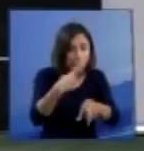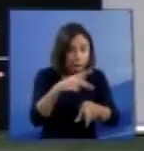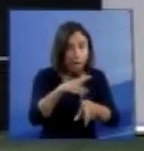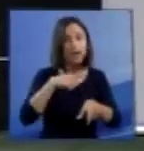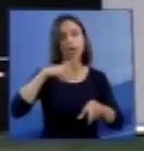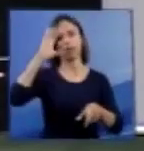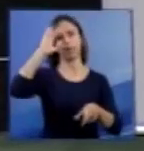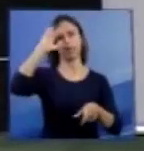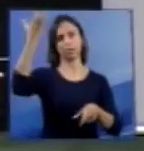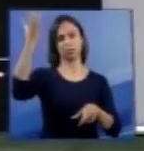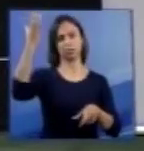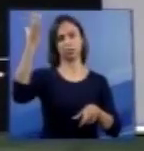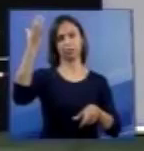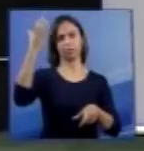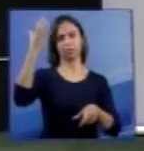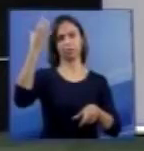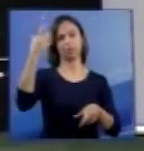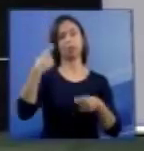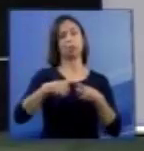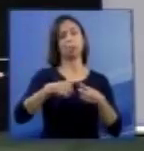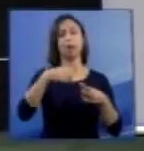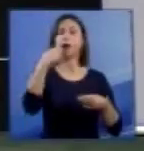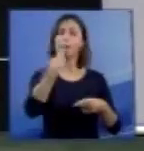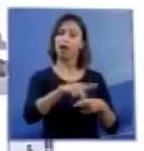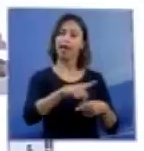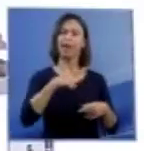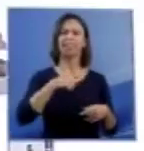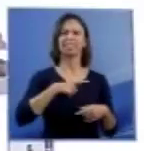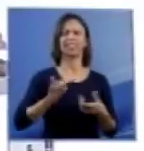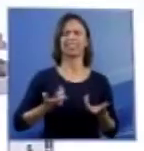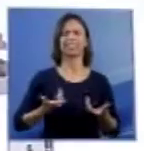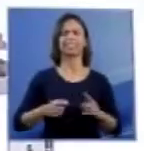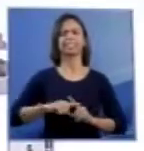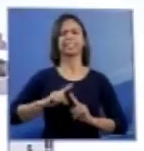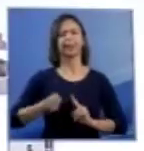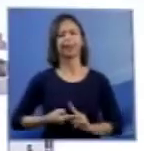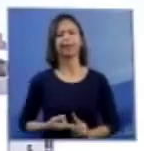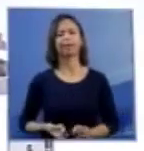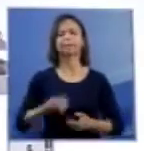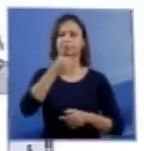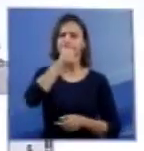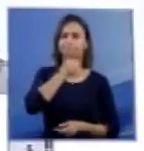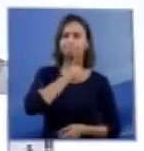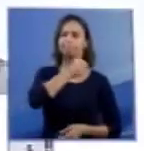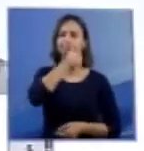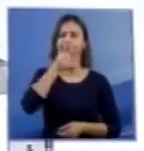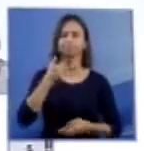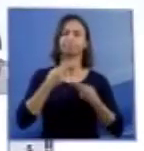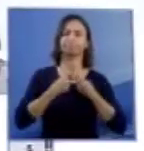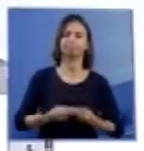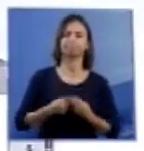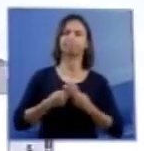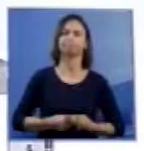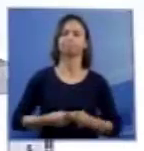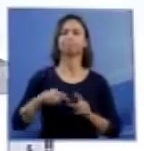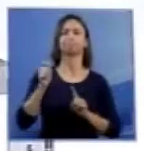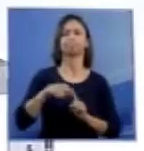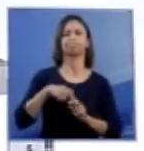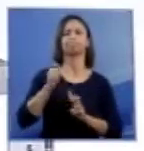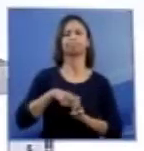São elas quem passam pelo habitual desconforto da gravidez. E, talvez, nenhum de nós